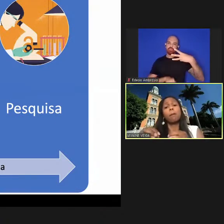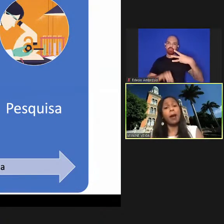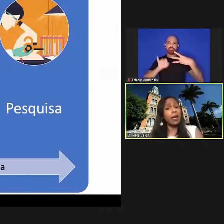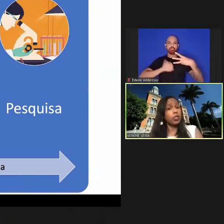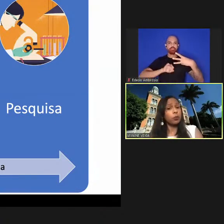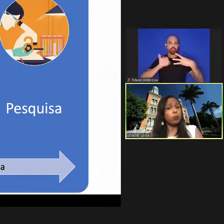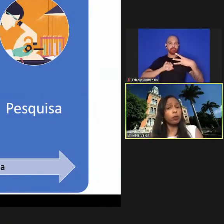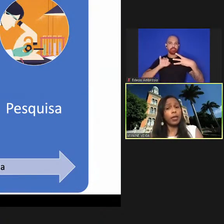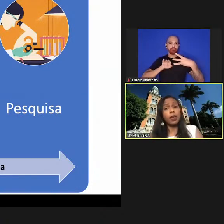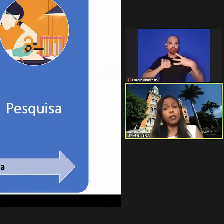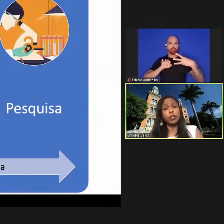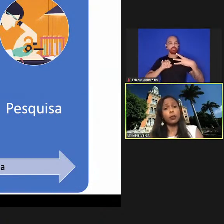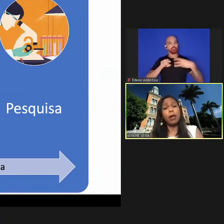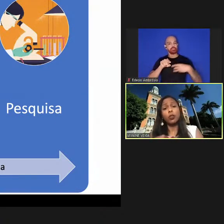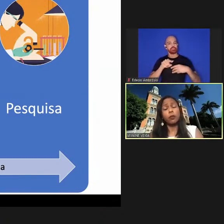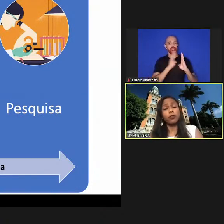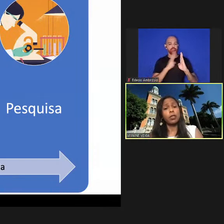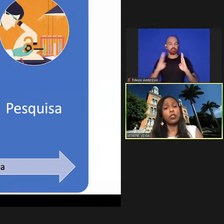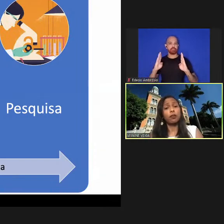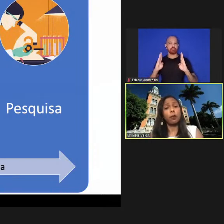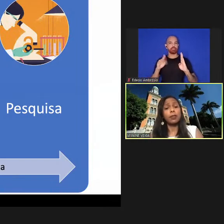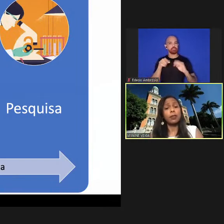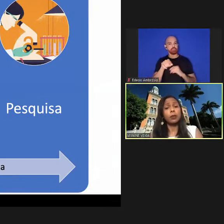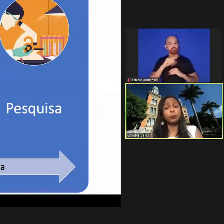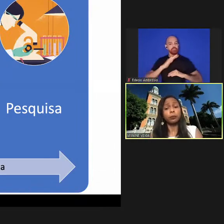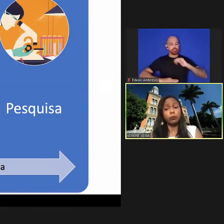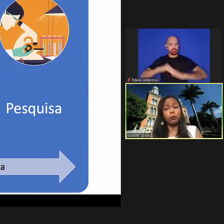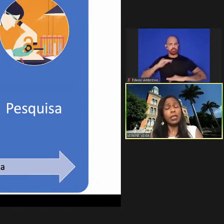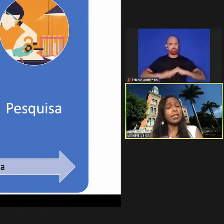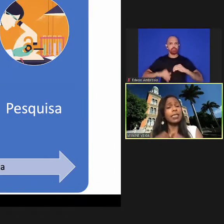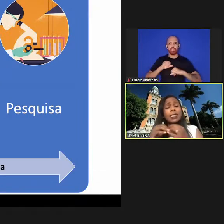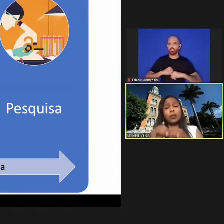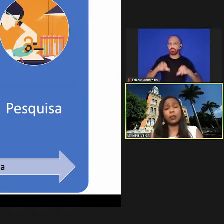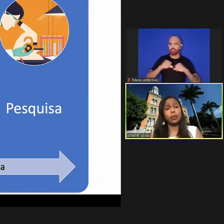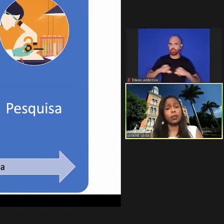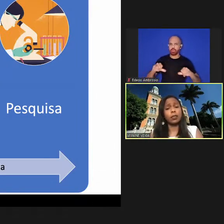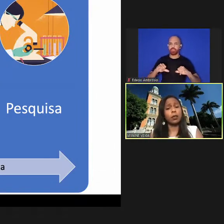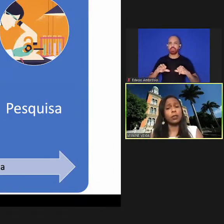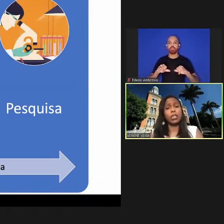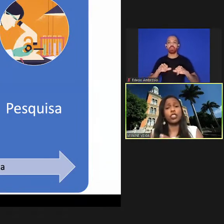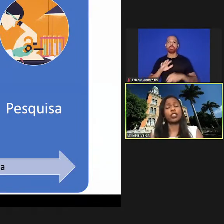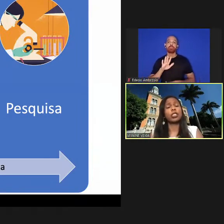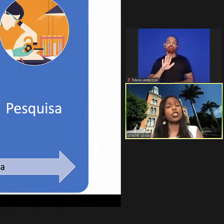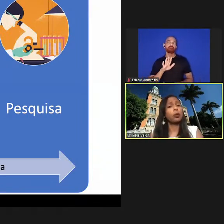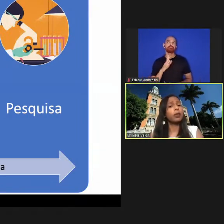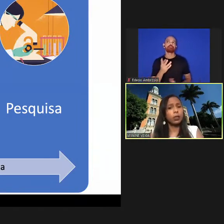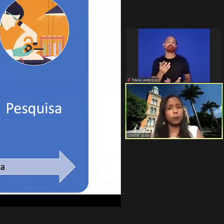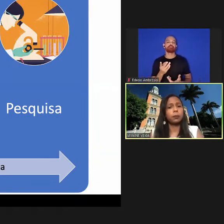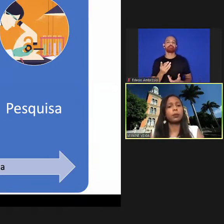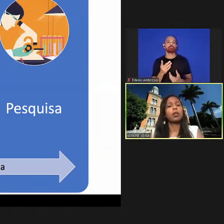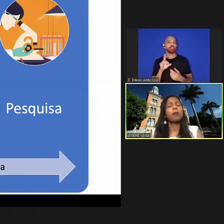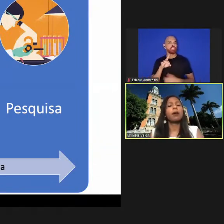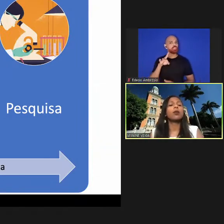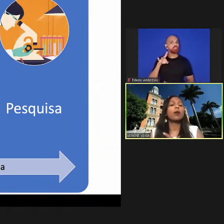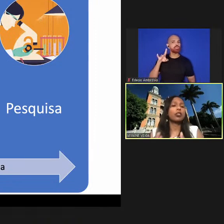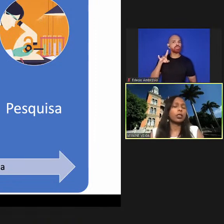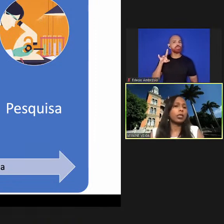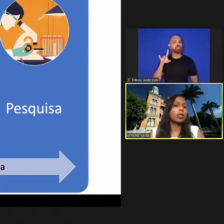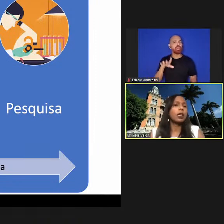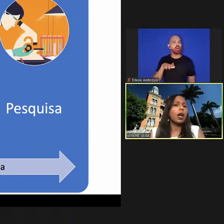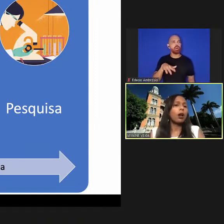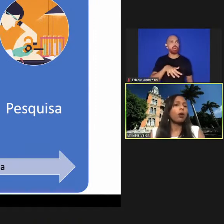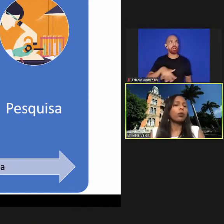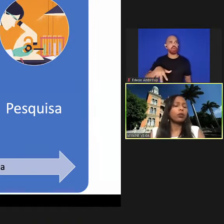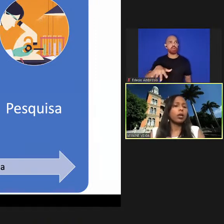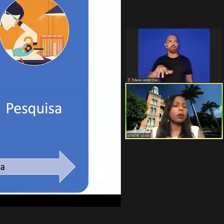para as bibliotecas para os profissionais de informação e que não se não se restringe ao campo mas eu acho